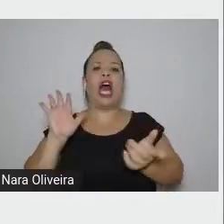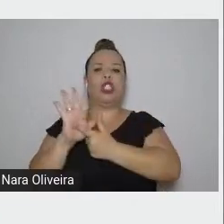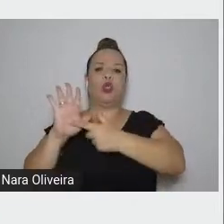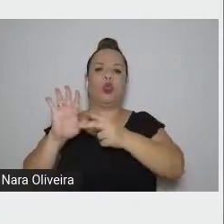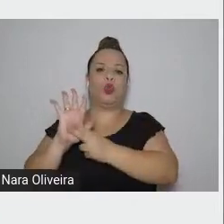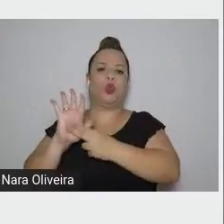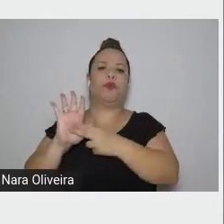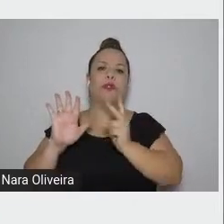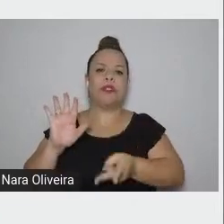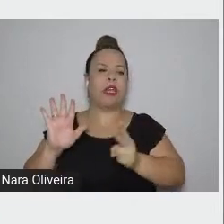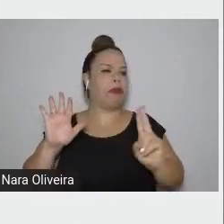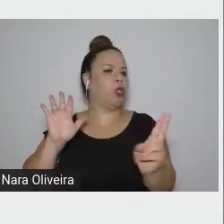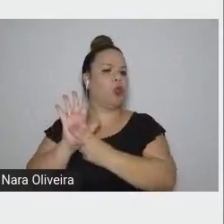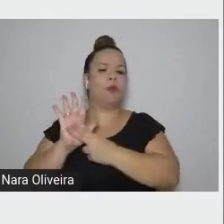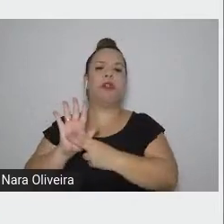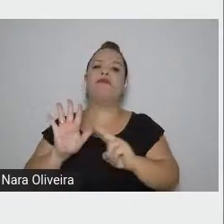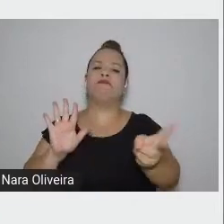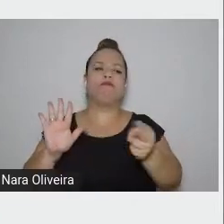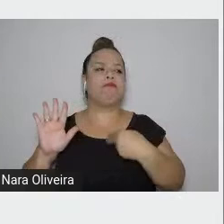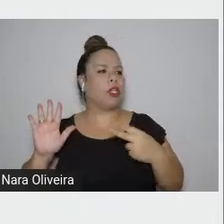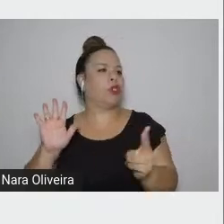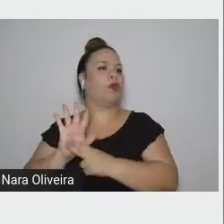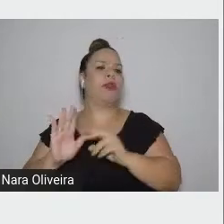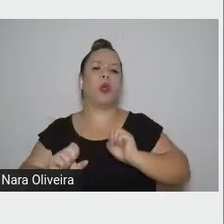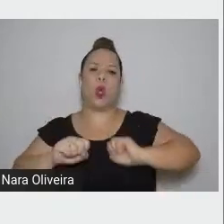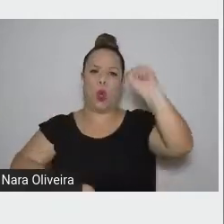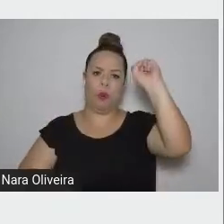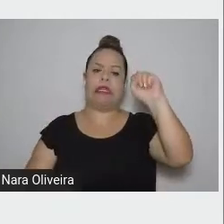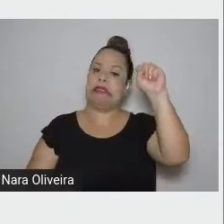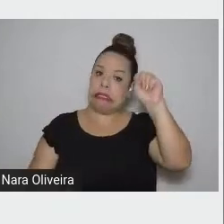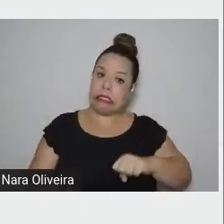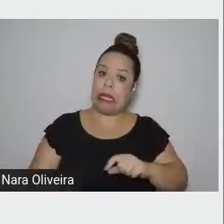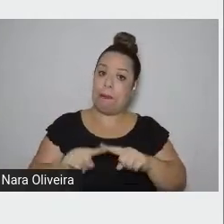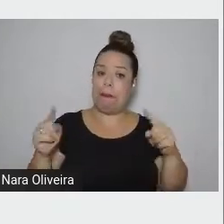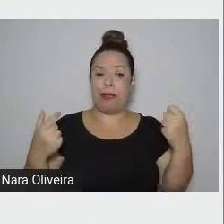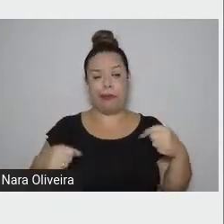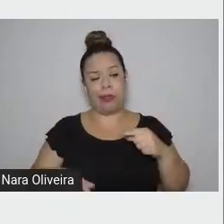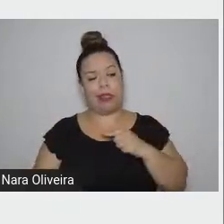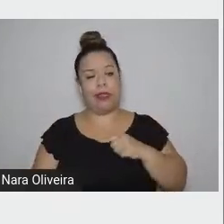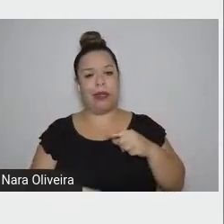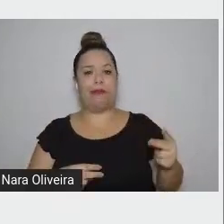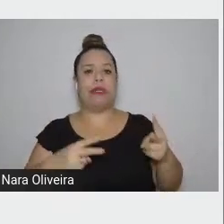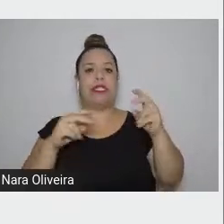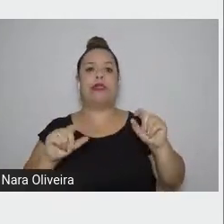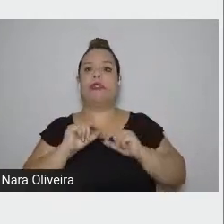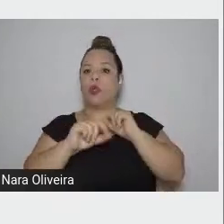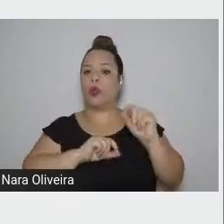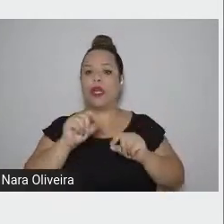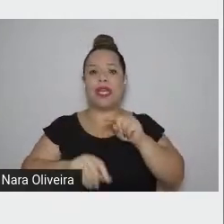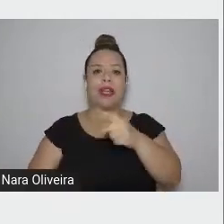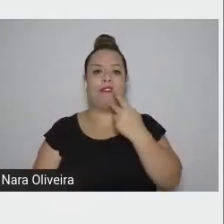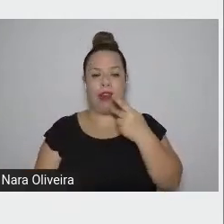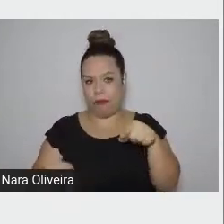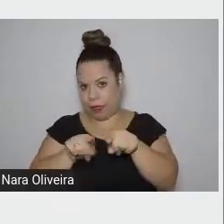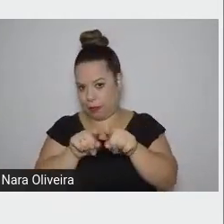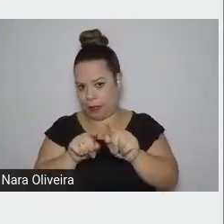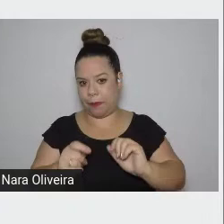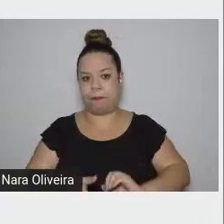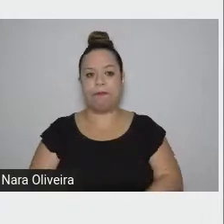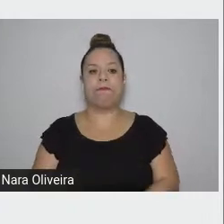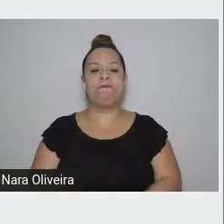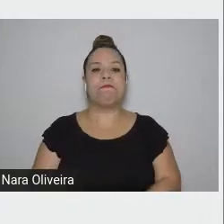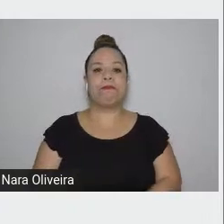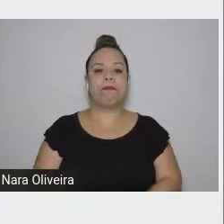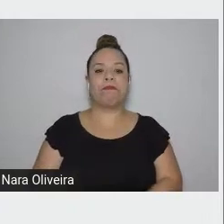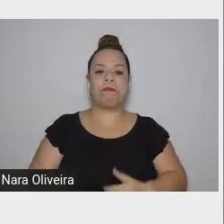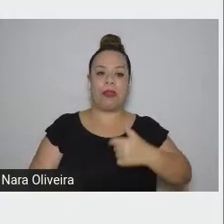inveterado. Mas é preciso notar que ele dizia também não sou